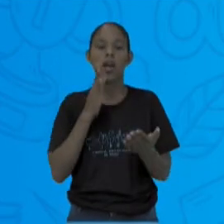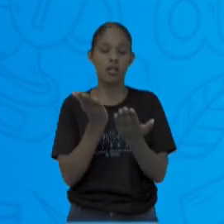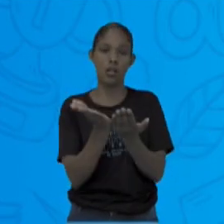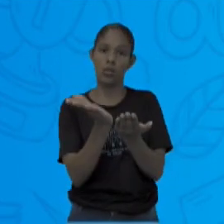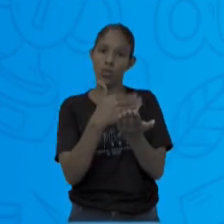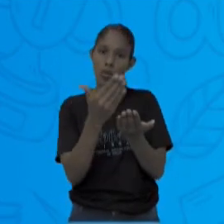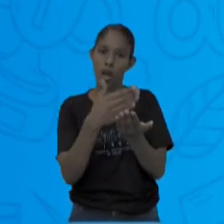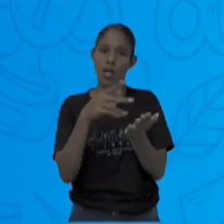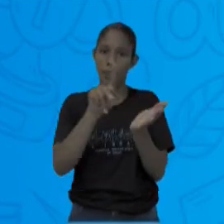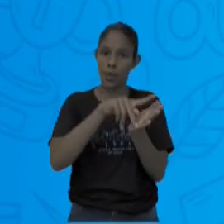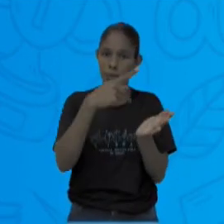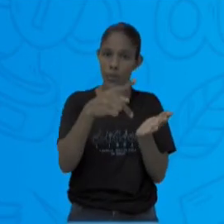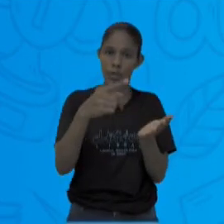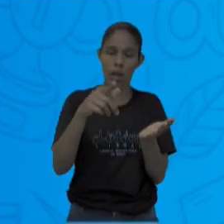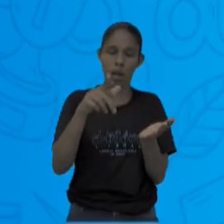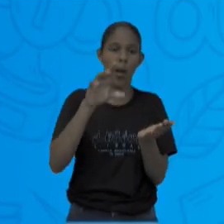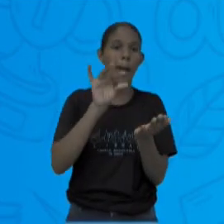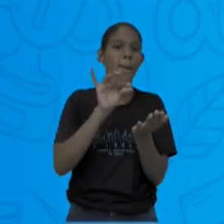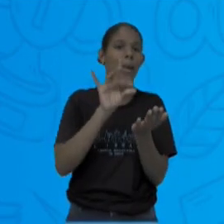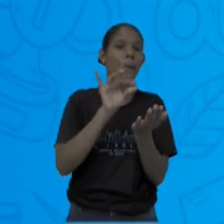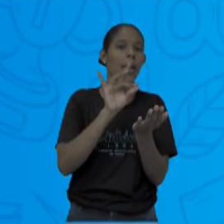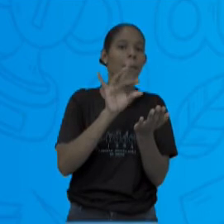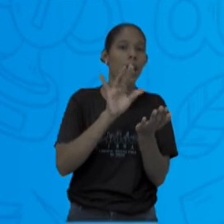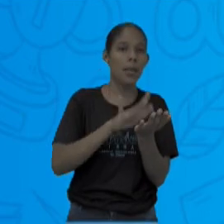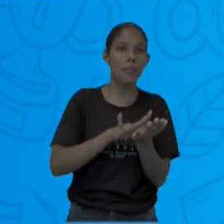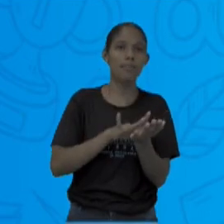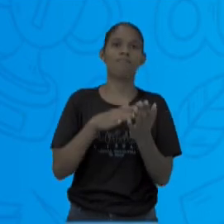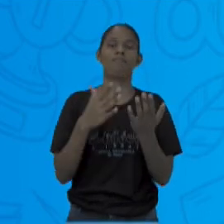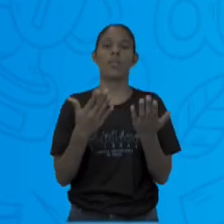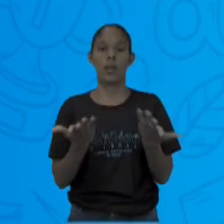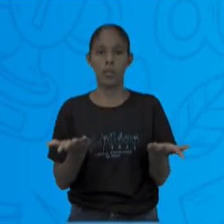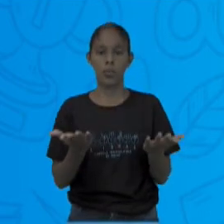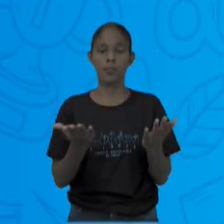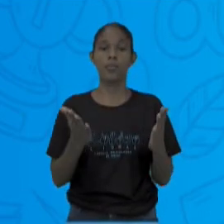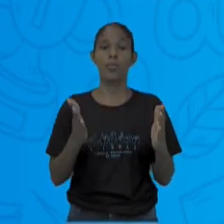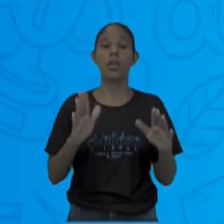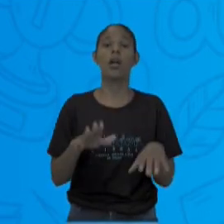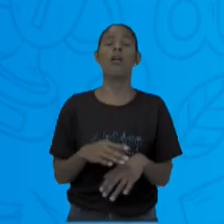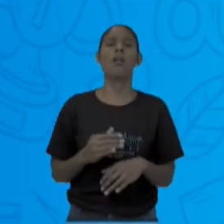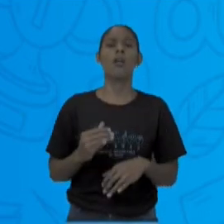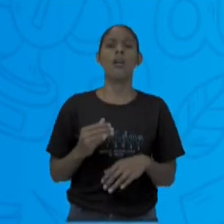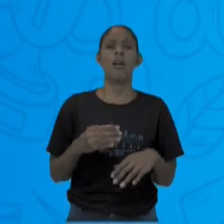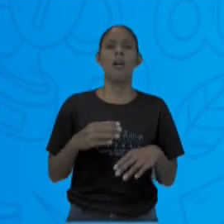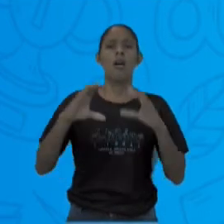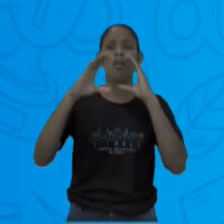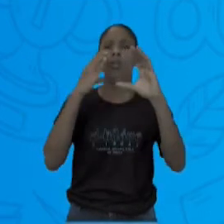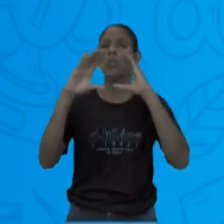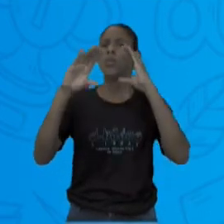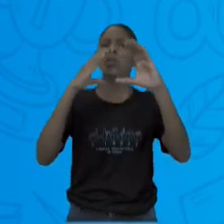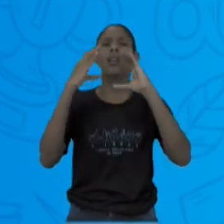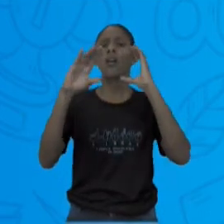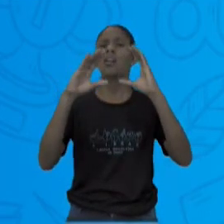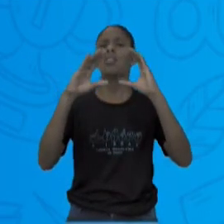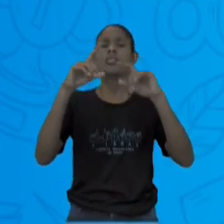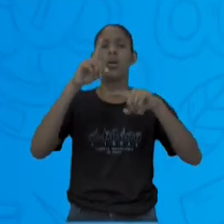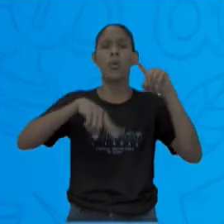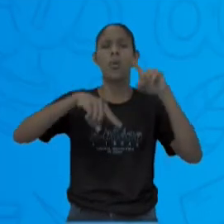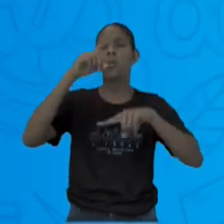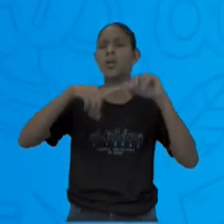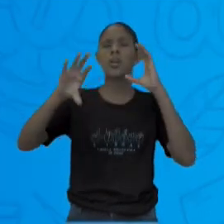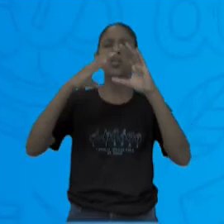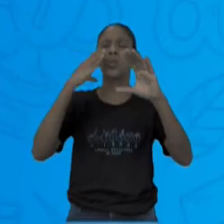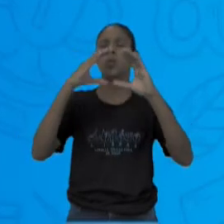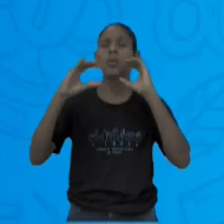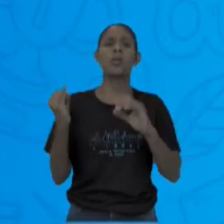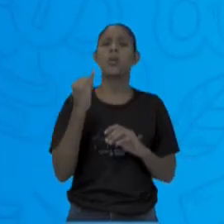importância dos meios de comunicação nos dias de hoje? O meio de comunicação para vocês, estudantes, é